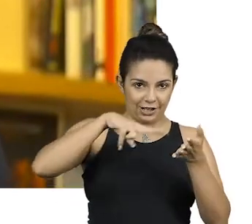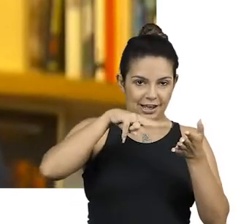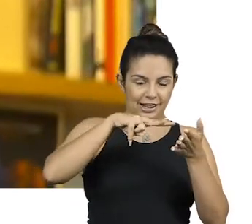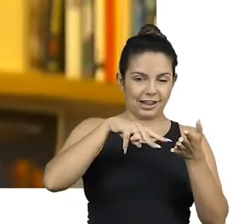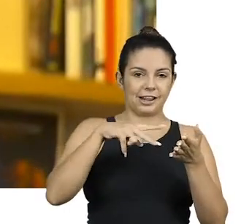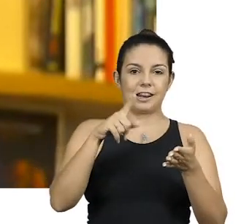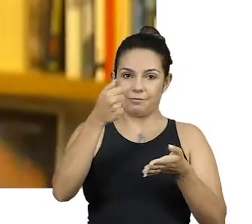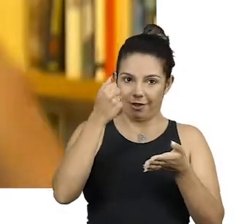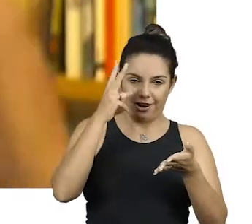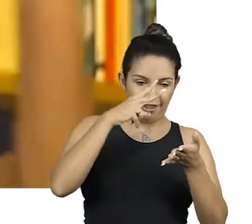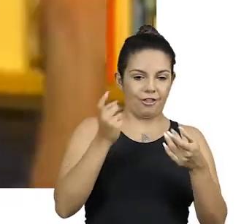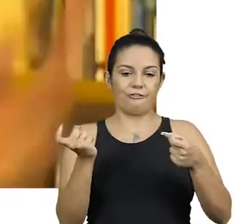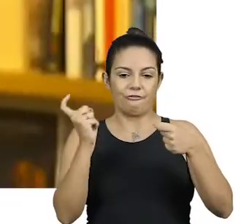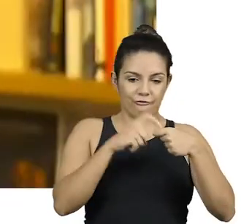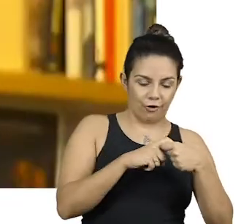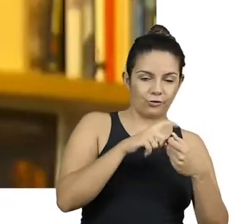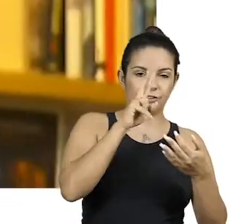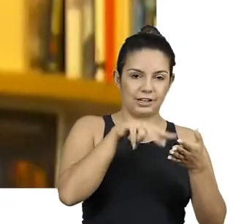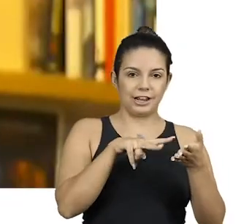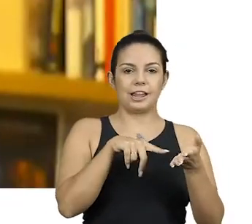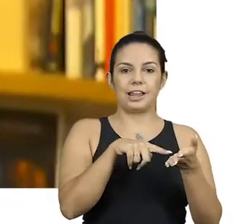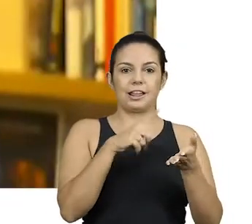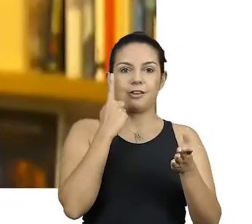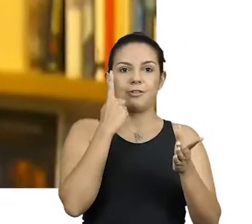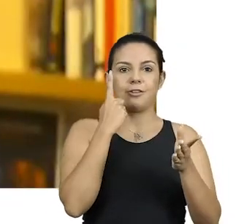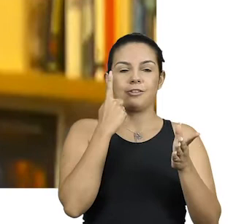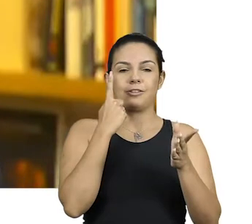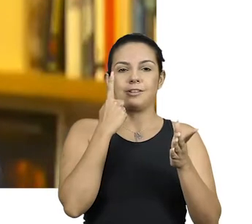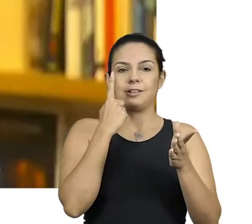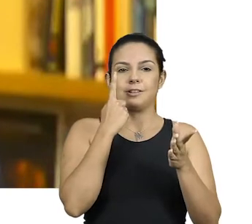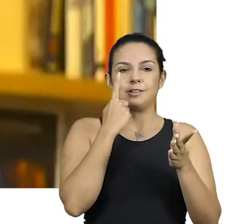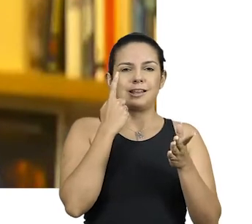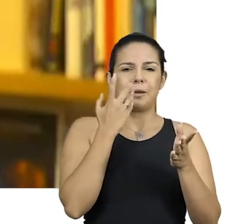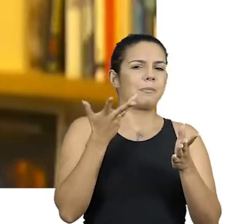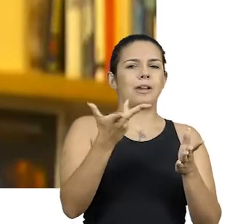cada vez que você volta a ele. É uma viagem sempre.